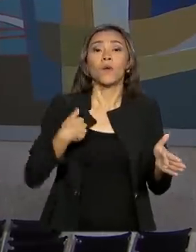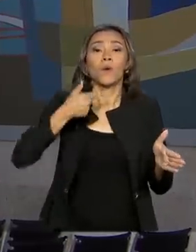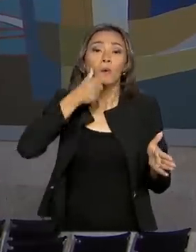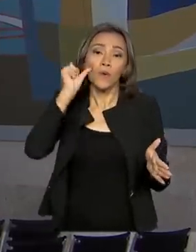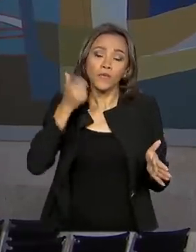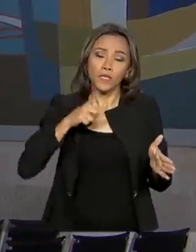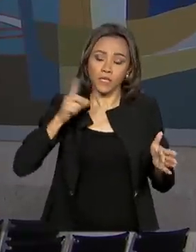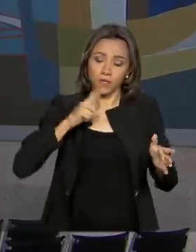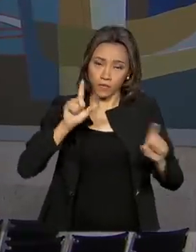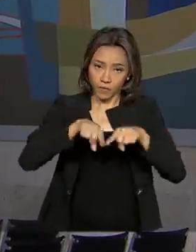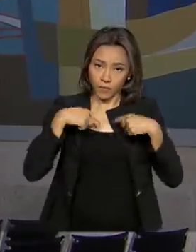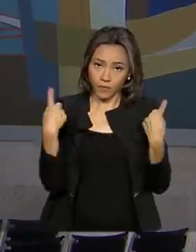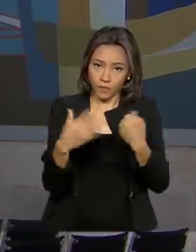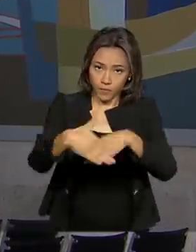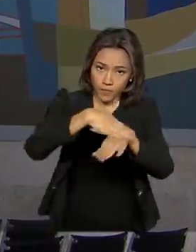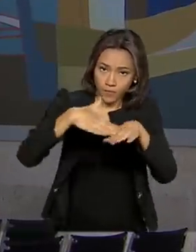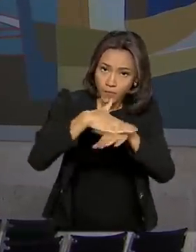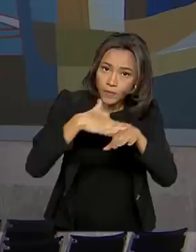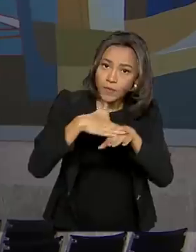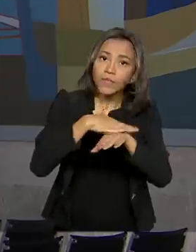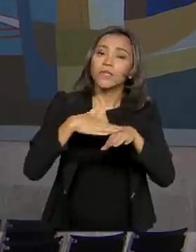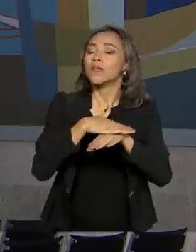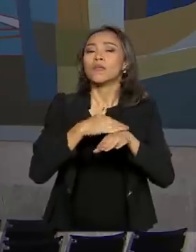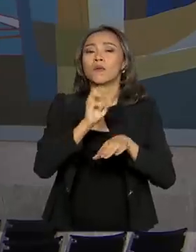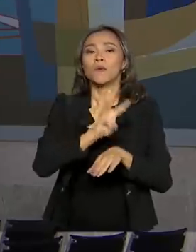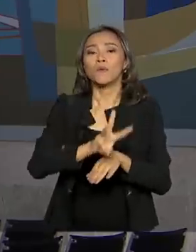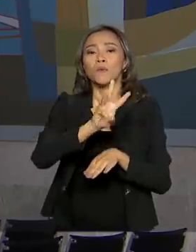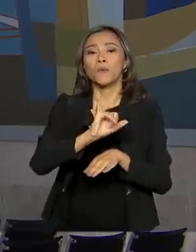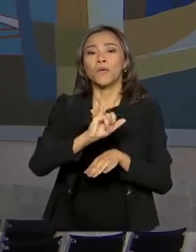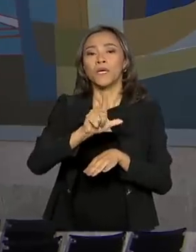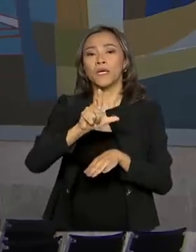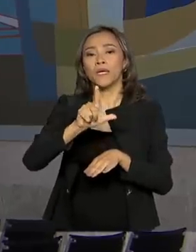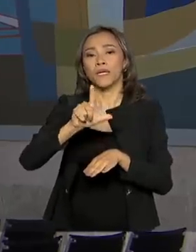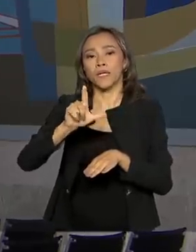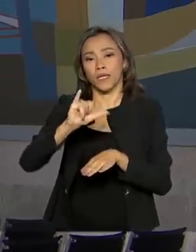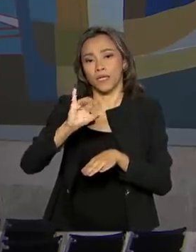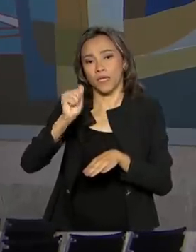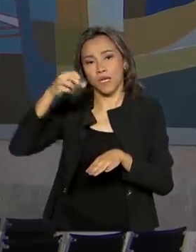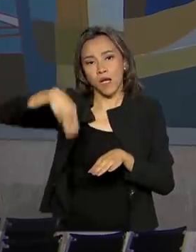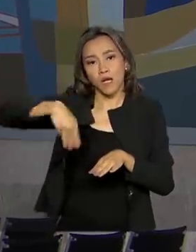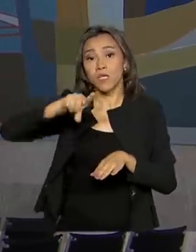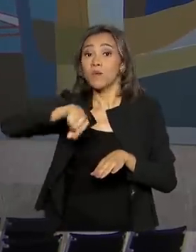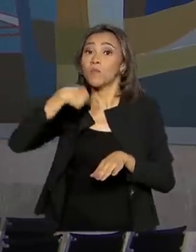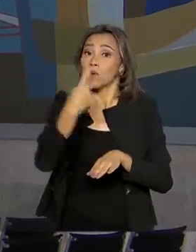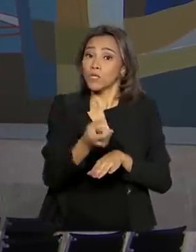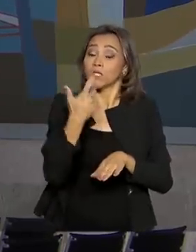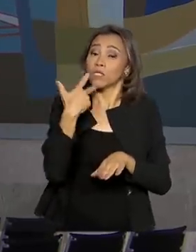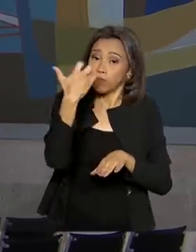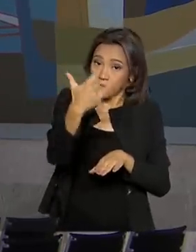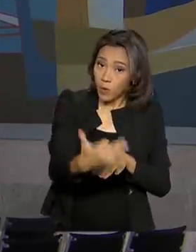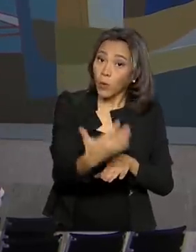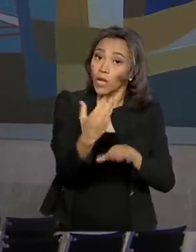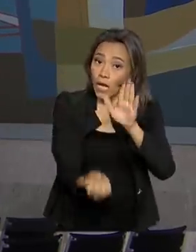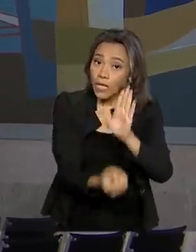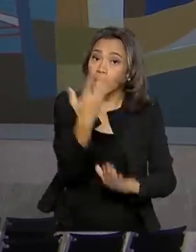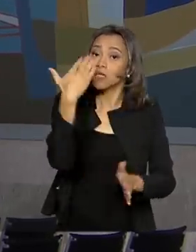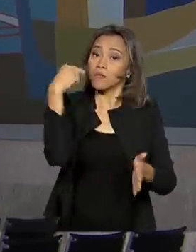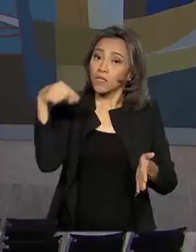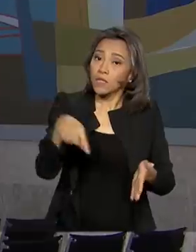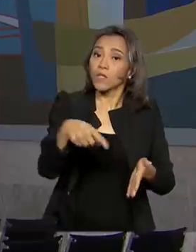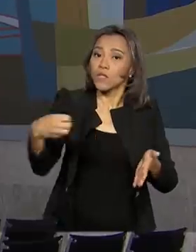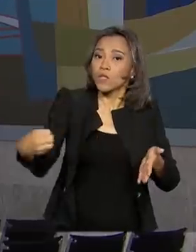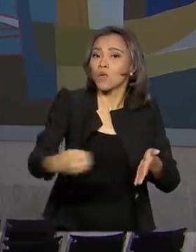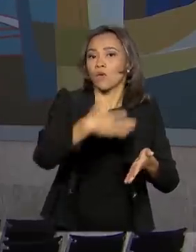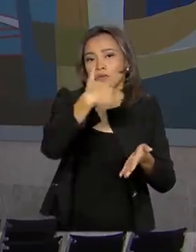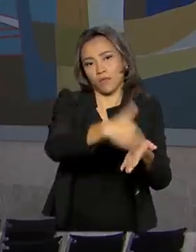interino da Embaixada dos Estados Unidos, William Poppe. Depois dessa reunião, acabou anunciando a criação dessa nova pasta, que vai ter a função